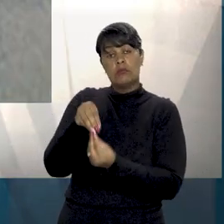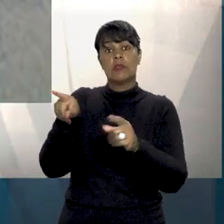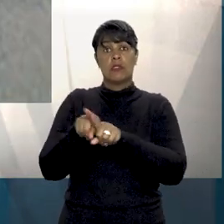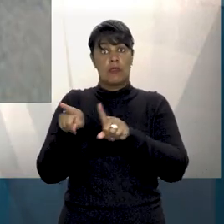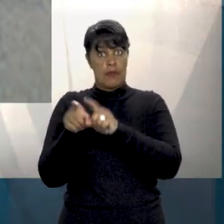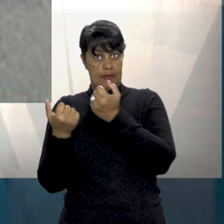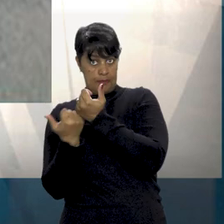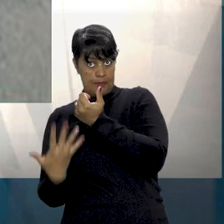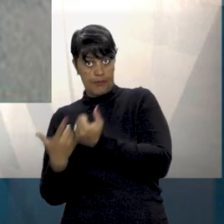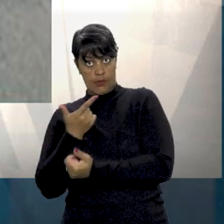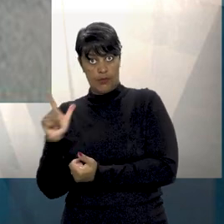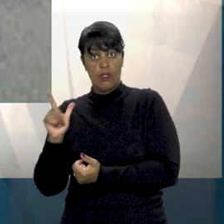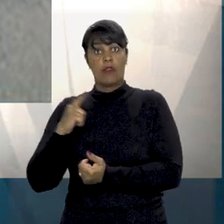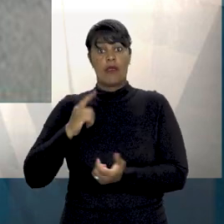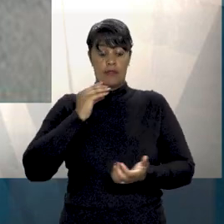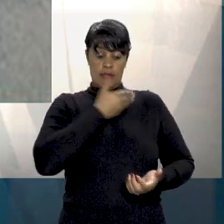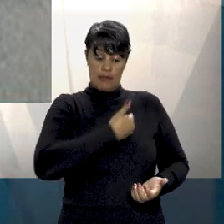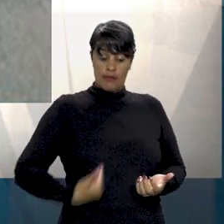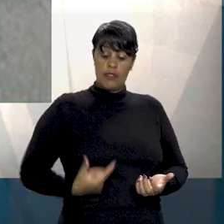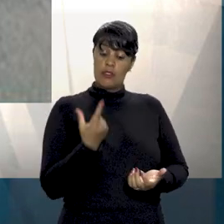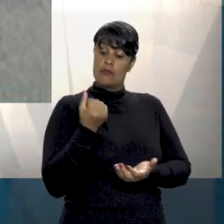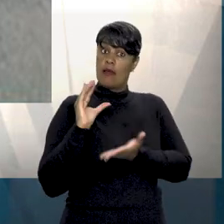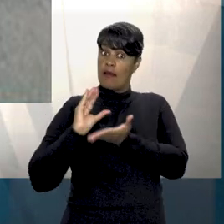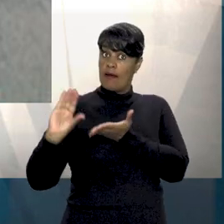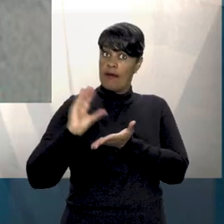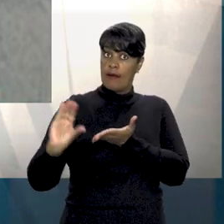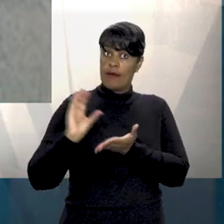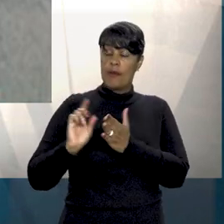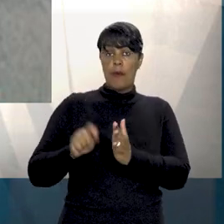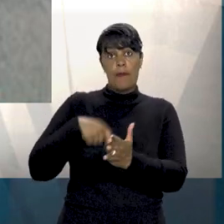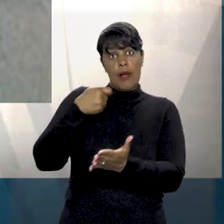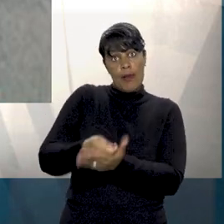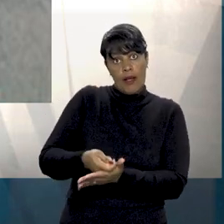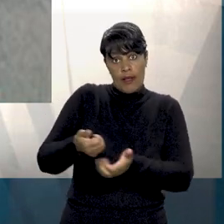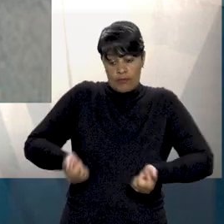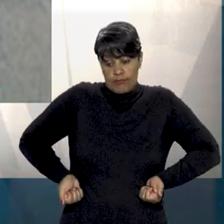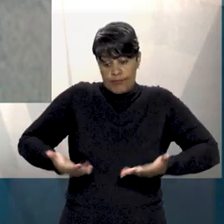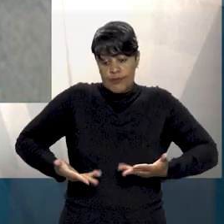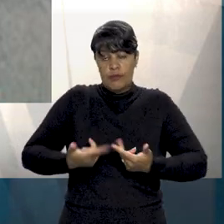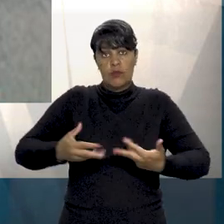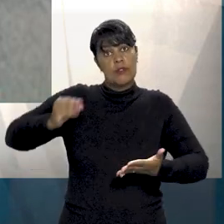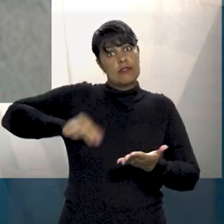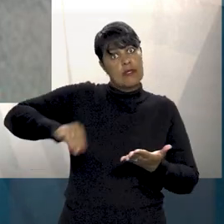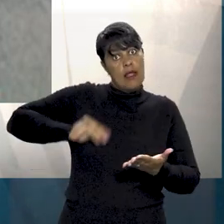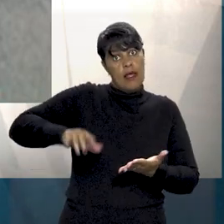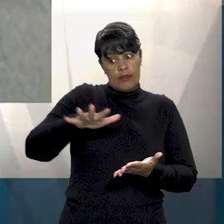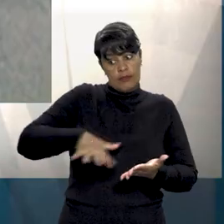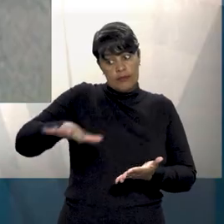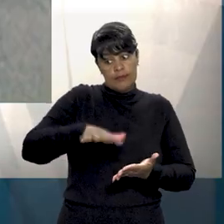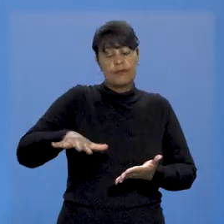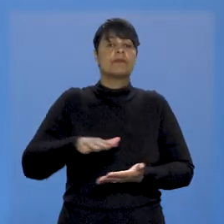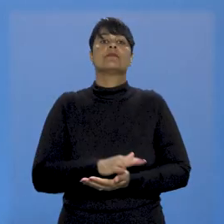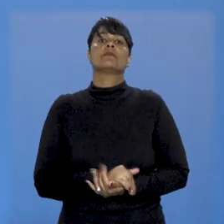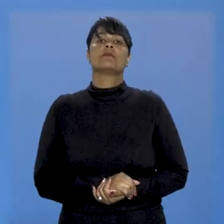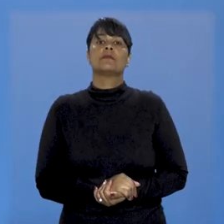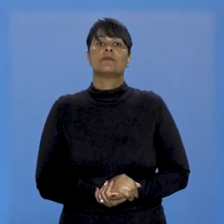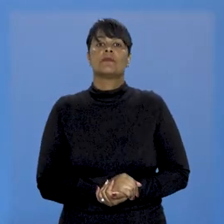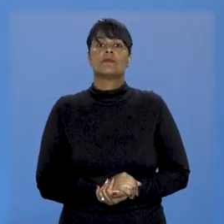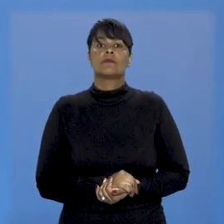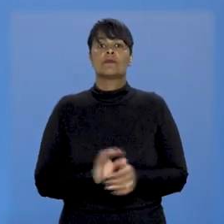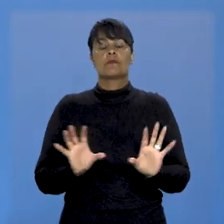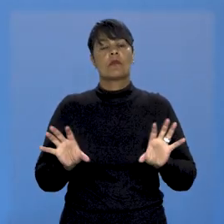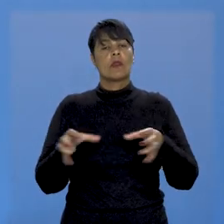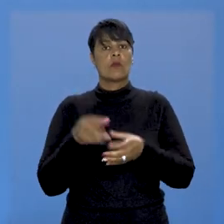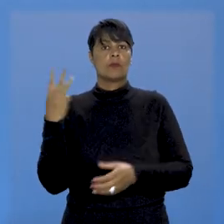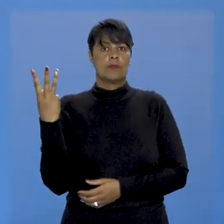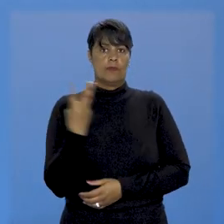que recebem recursos do poder público para o pagamento de despesas com pessoal e de custeio em geral. Para a terceira